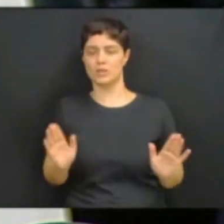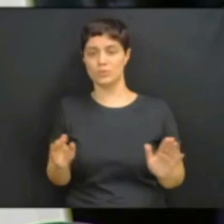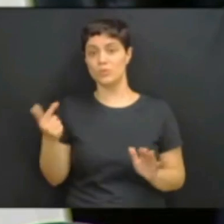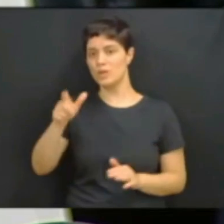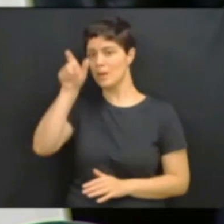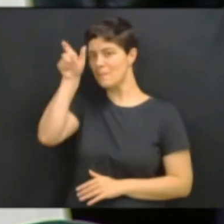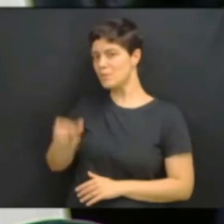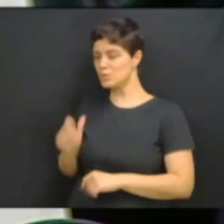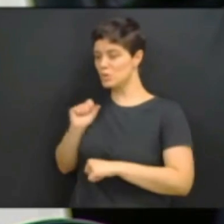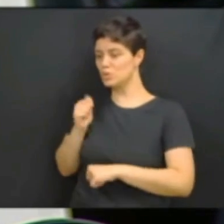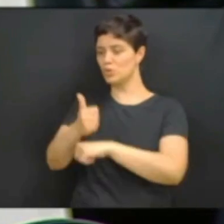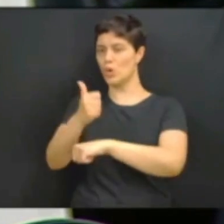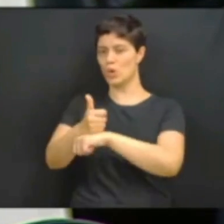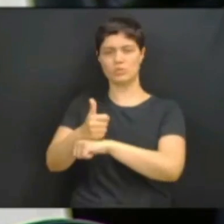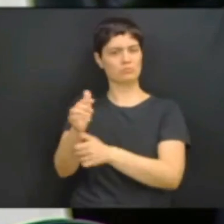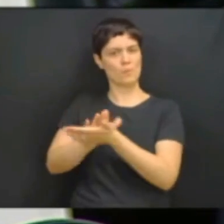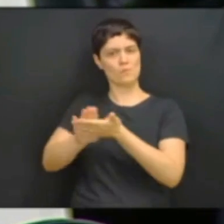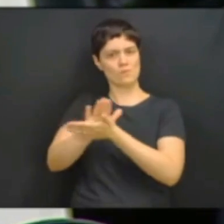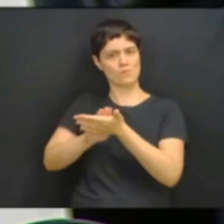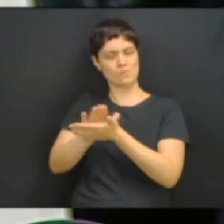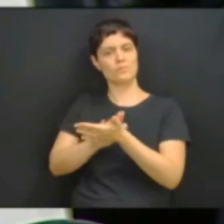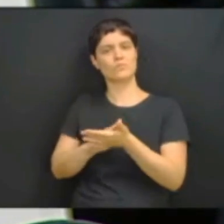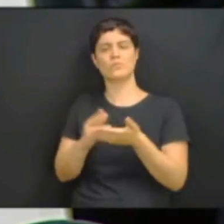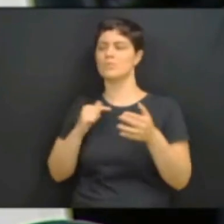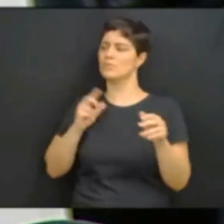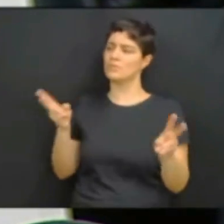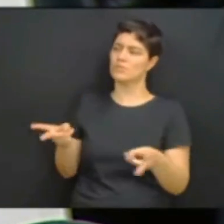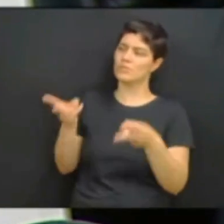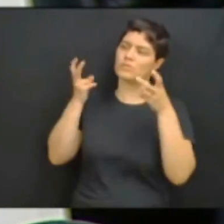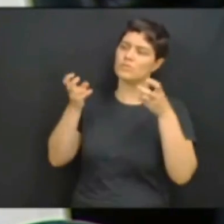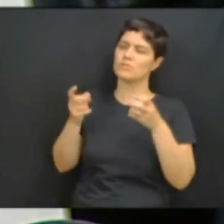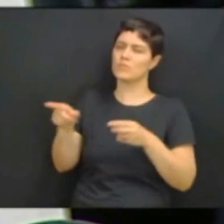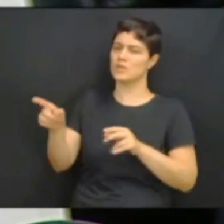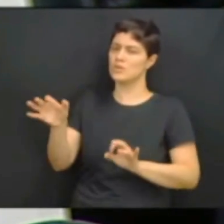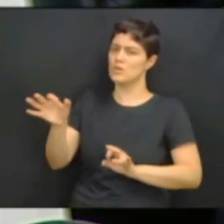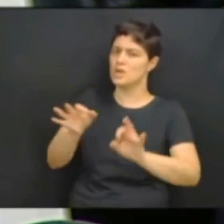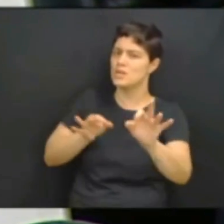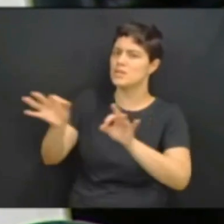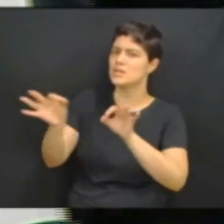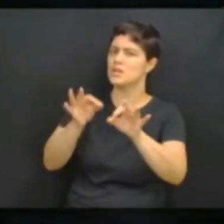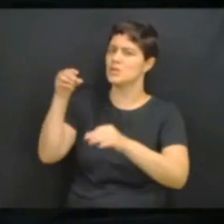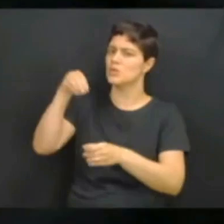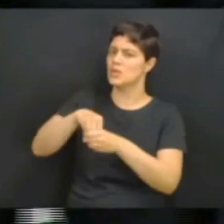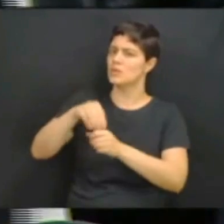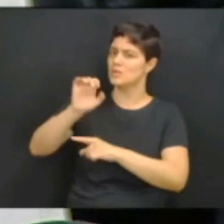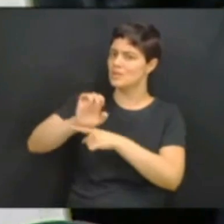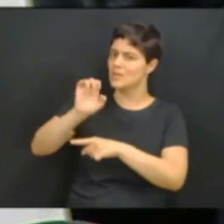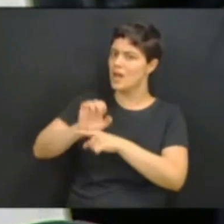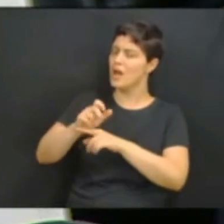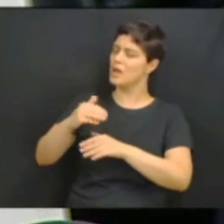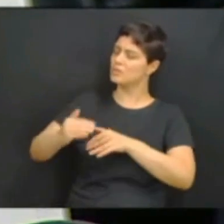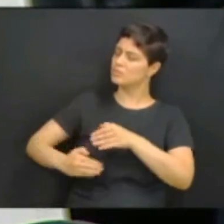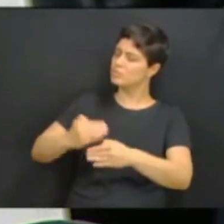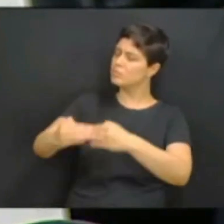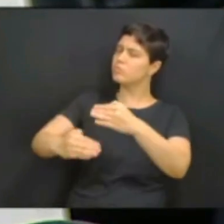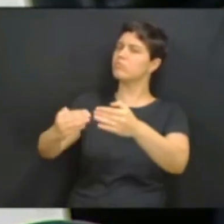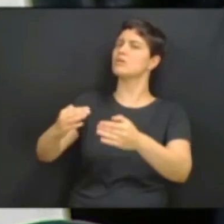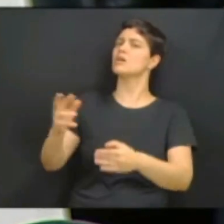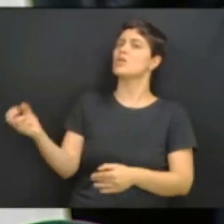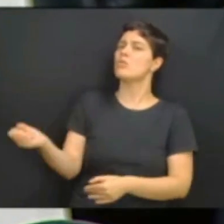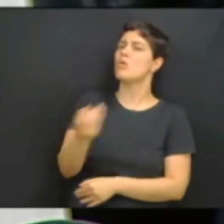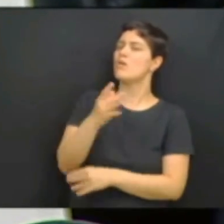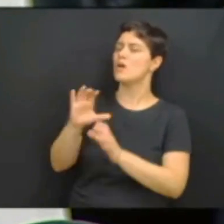flerta com os extremos. Então, saber que o partido está se organizando no Paraná, que terá, obviamente, novas comissões